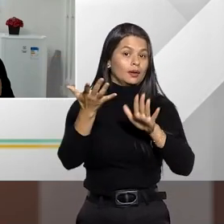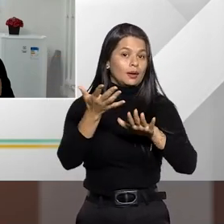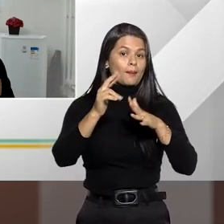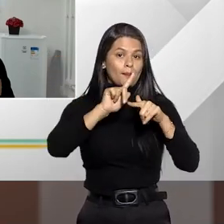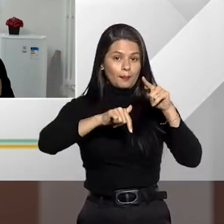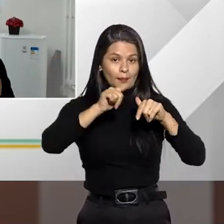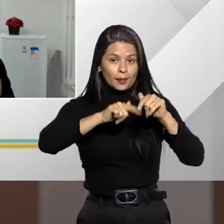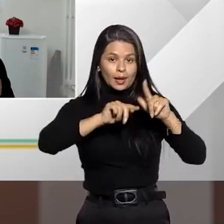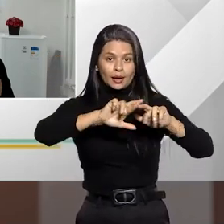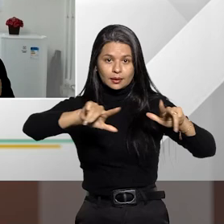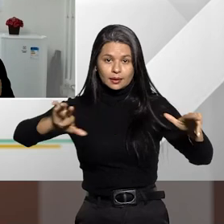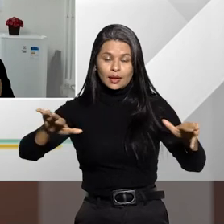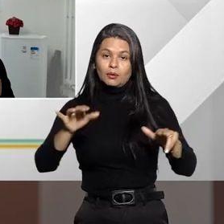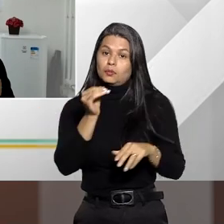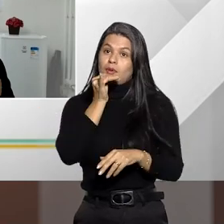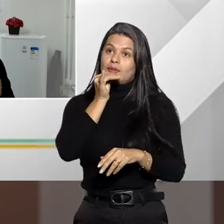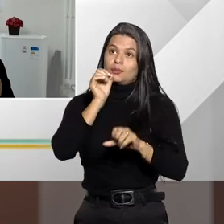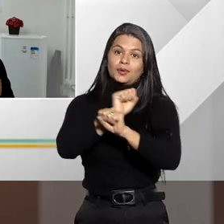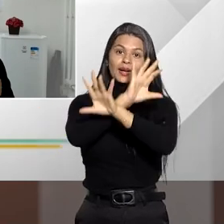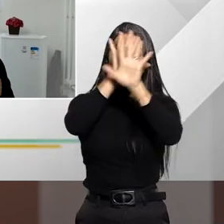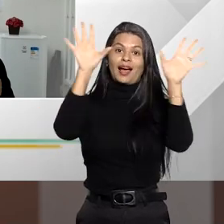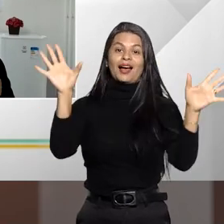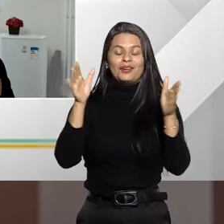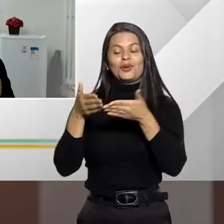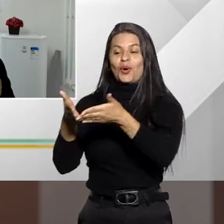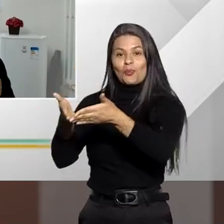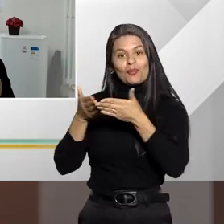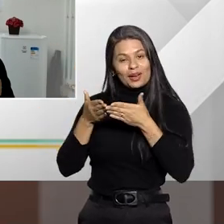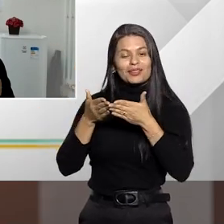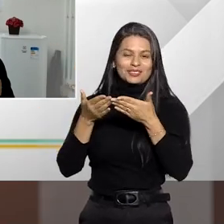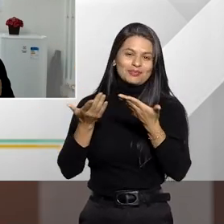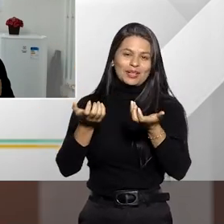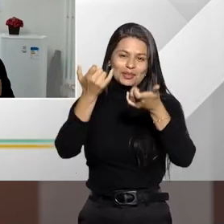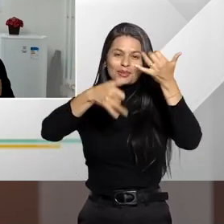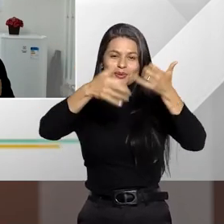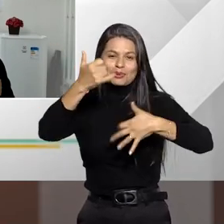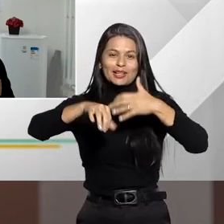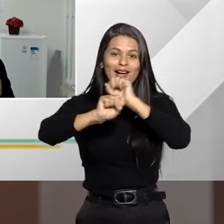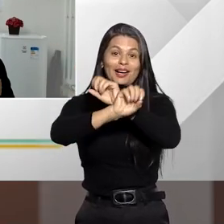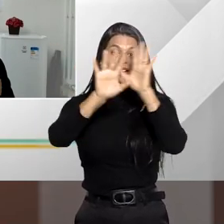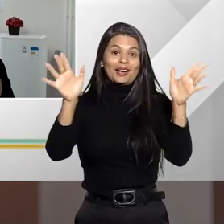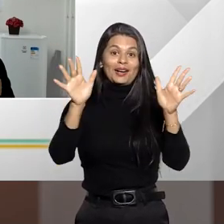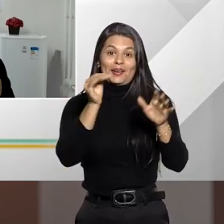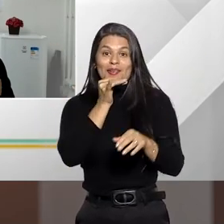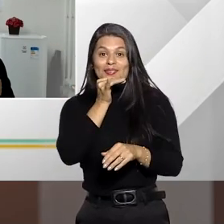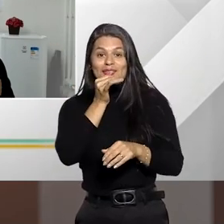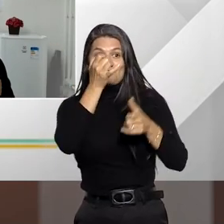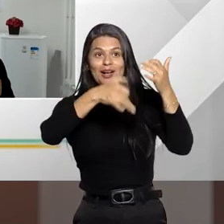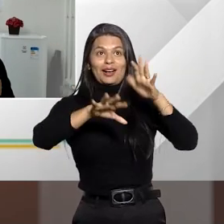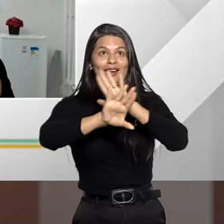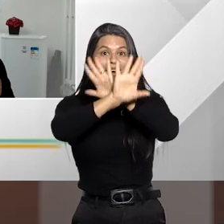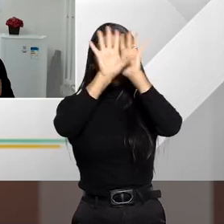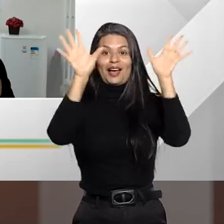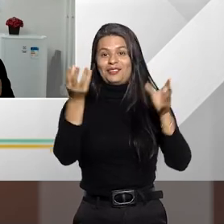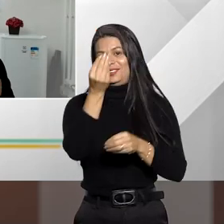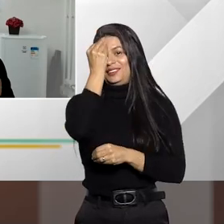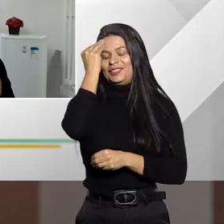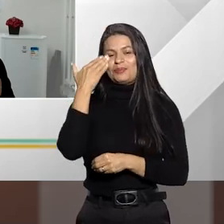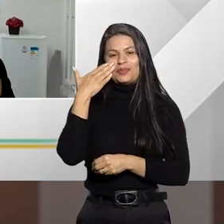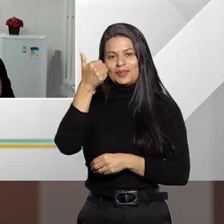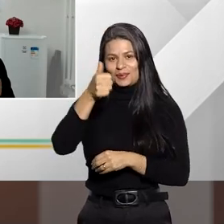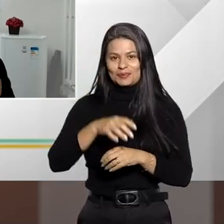exemplos, claro, eu sempre peço para os nossos convidados para citarem exemplos e deixar aí tudo mais claro para quem nos acompanha.